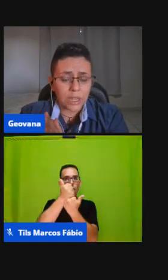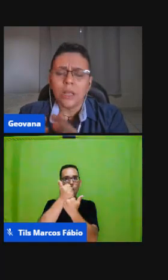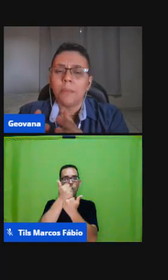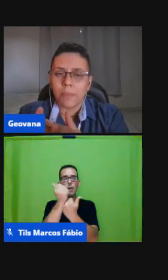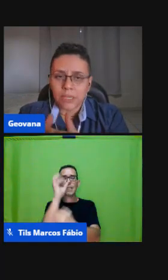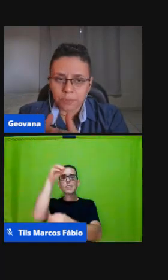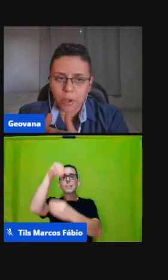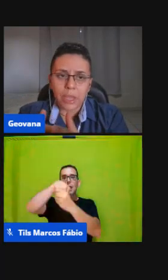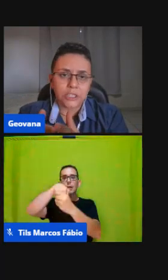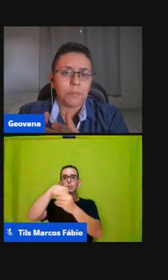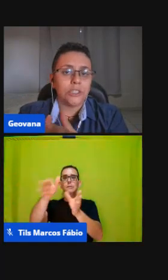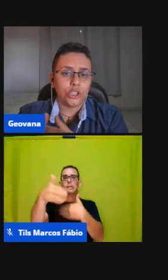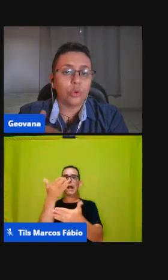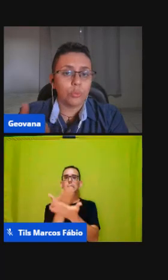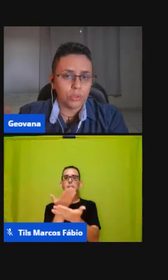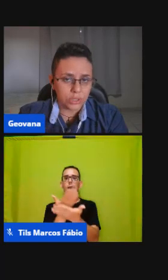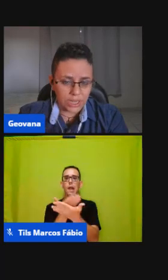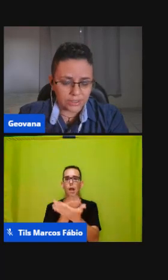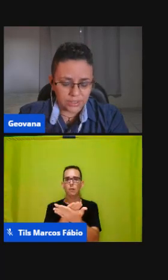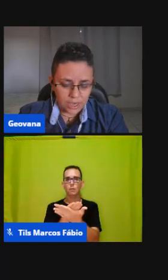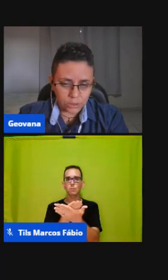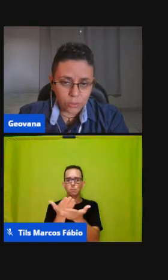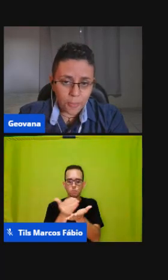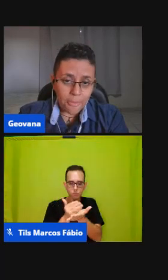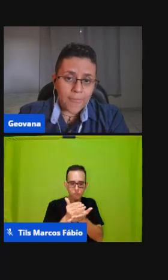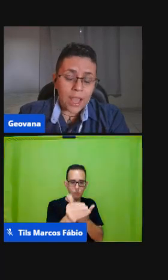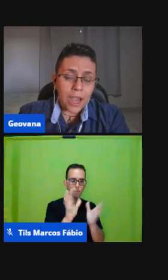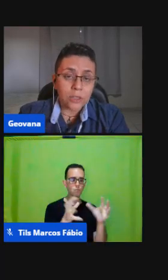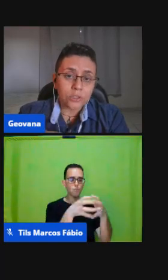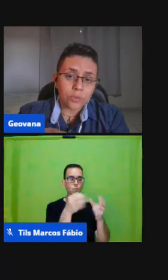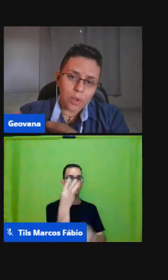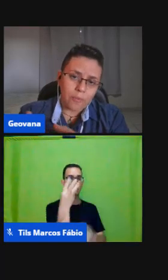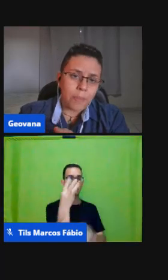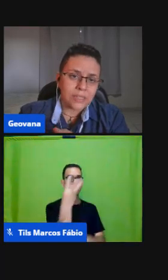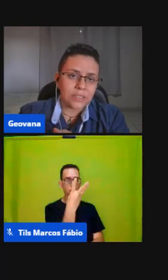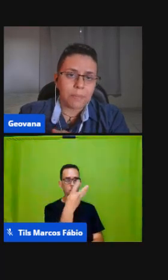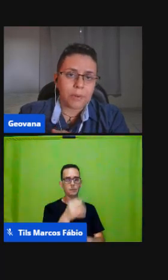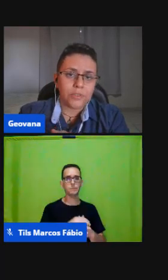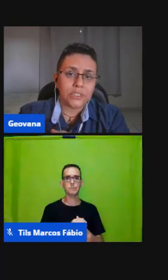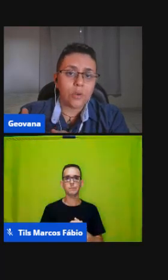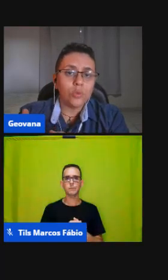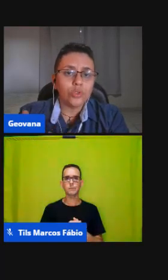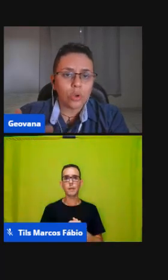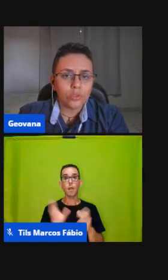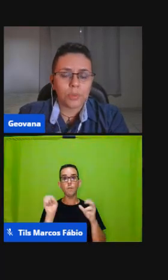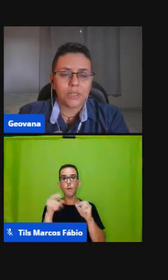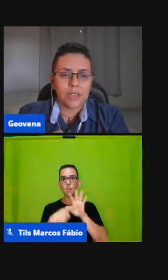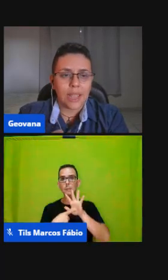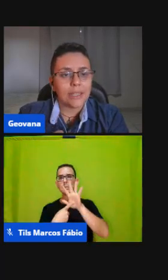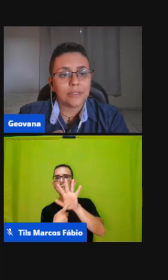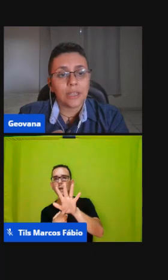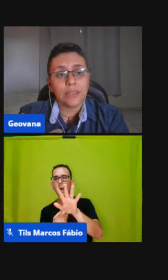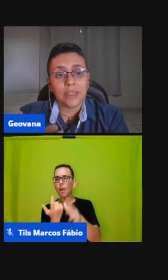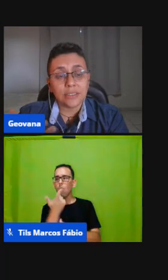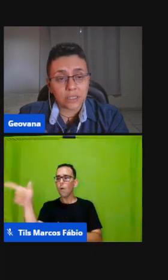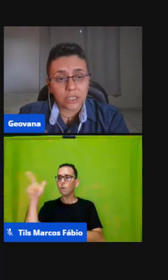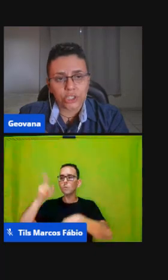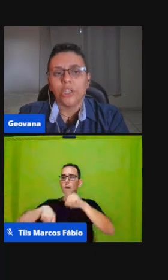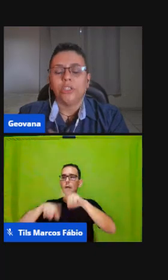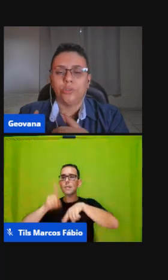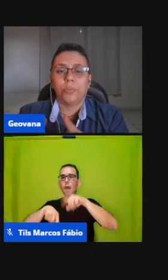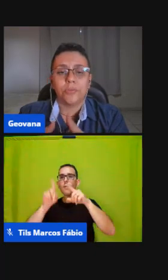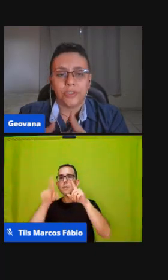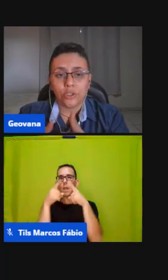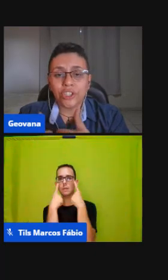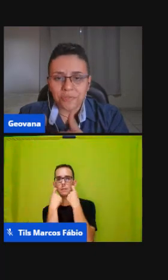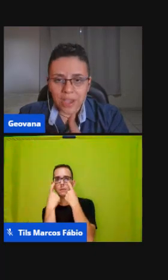ela fixa principalmente a partir do grupo 3 certo? aí eu vou apresentar para vocês alguns outros materiais que é interessante